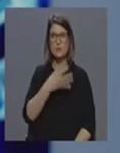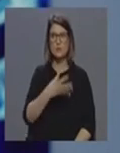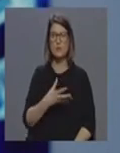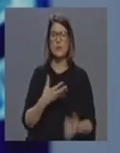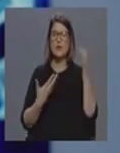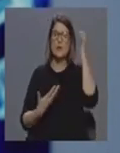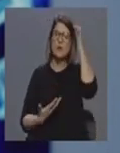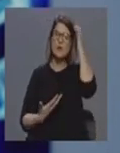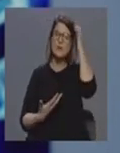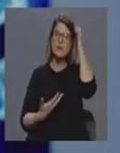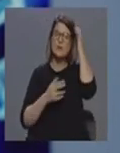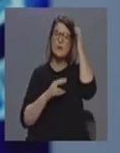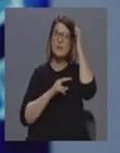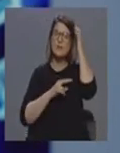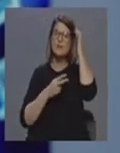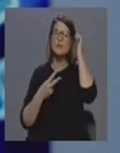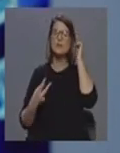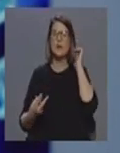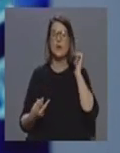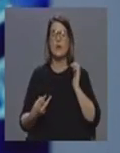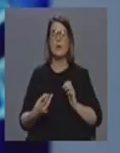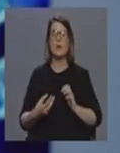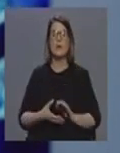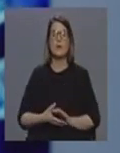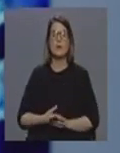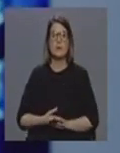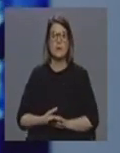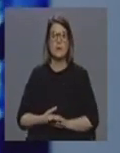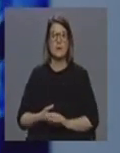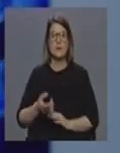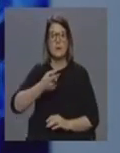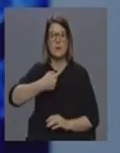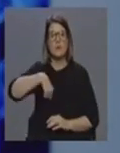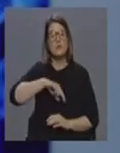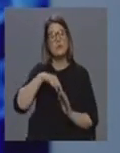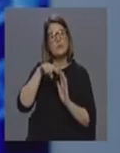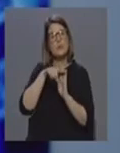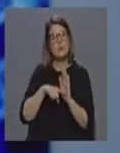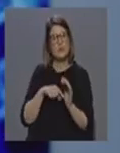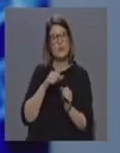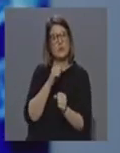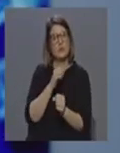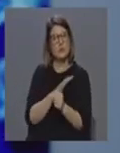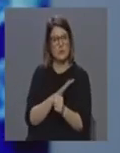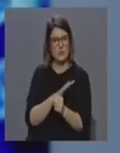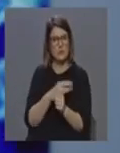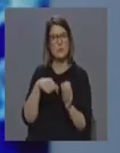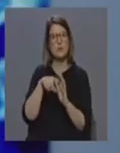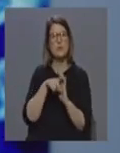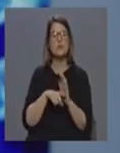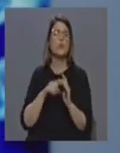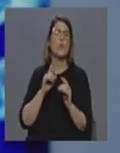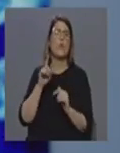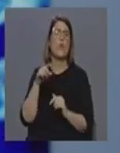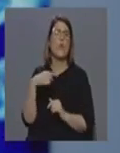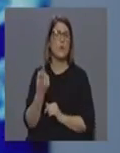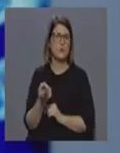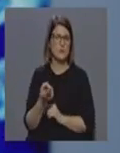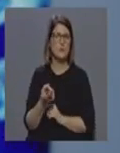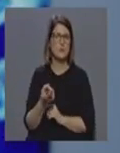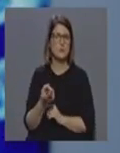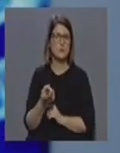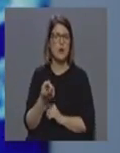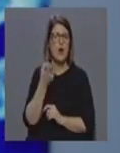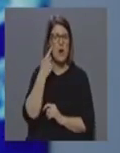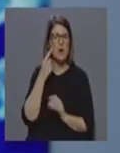aqui numa fase de transição e estamos a adotar outro tipo de medidas e vamos adotar outro tipo de medidas e estivemos a